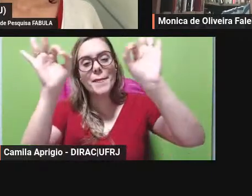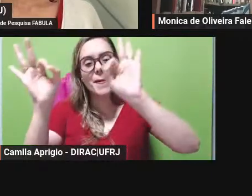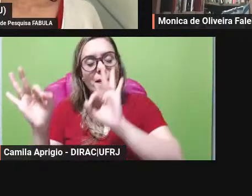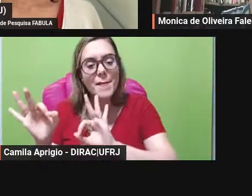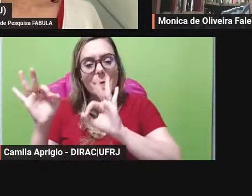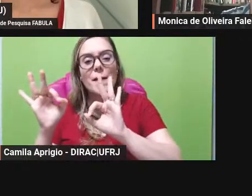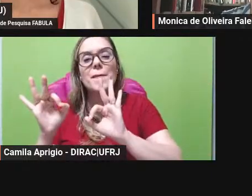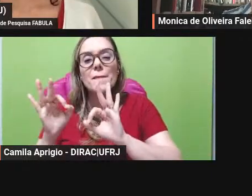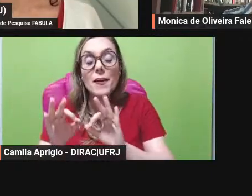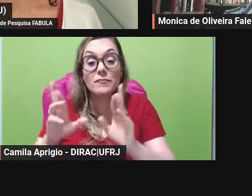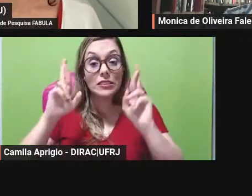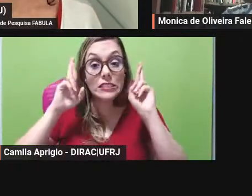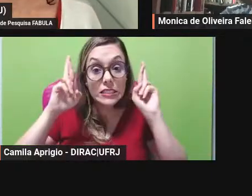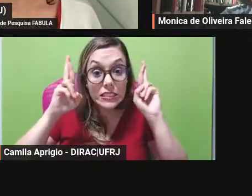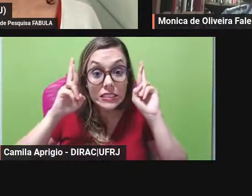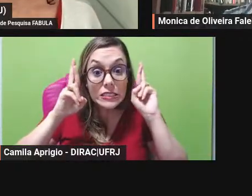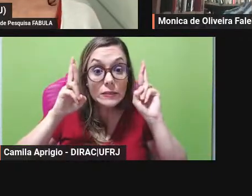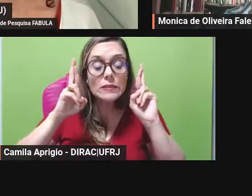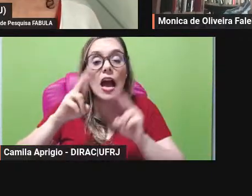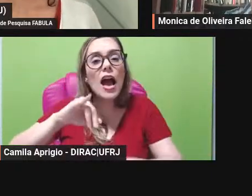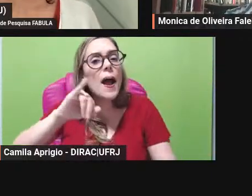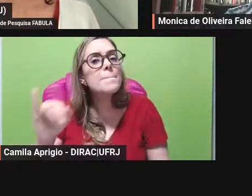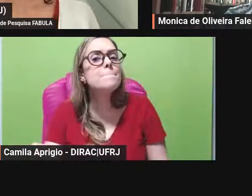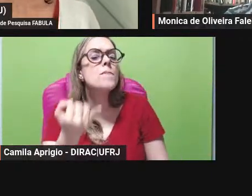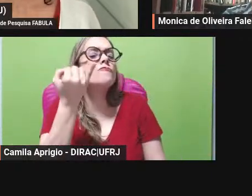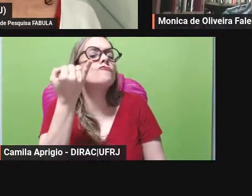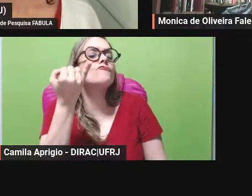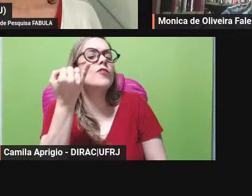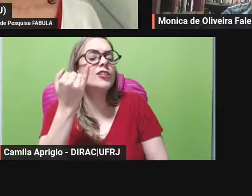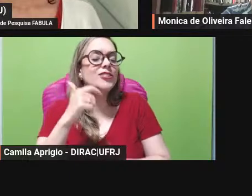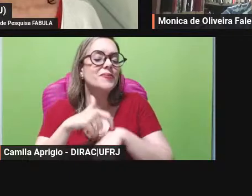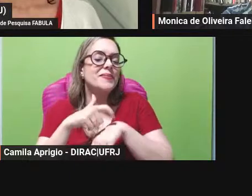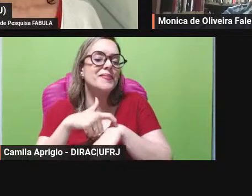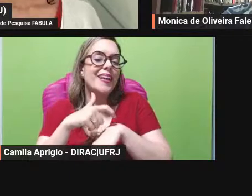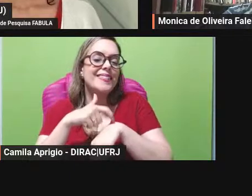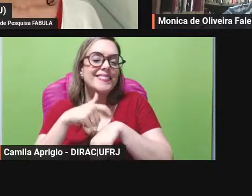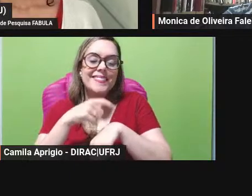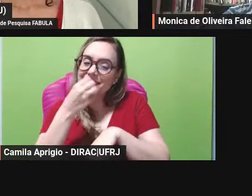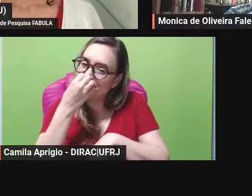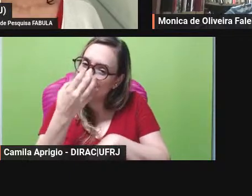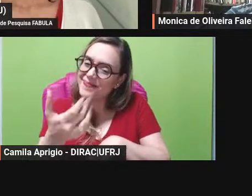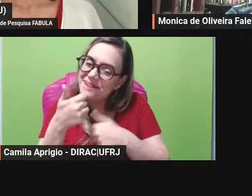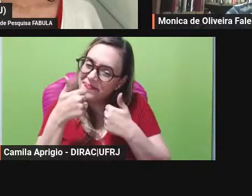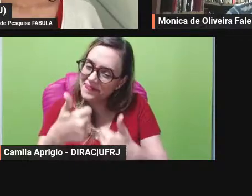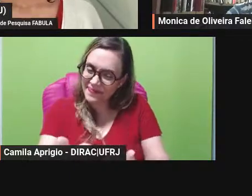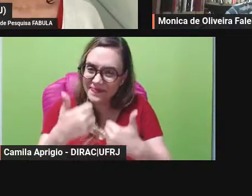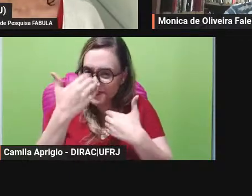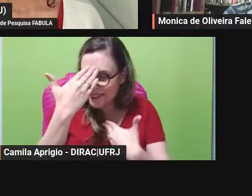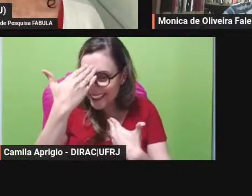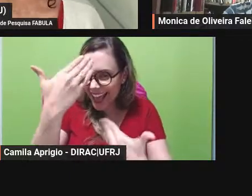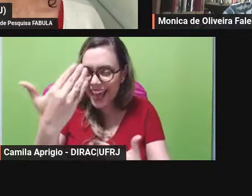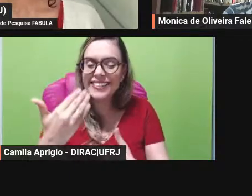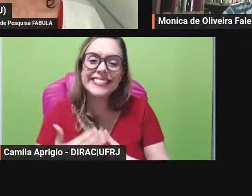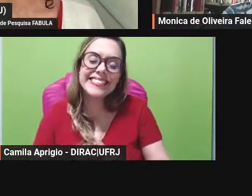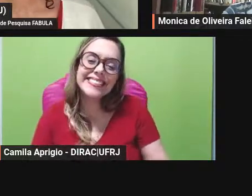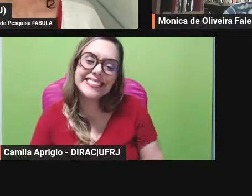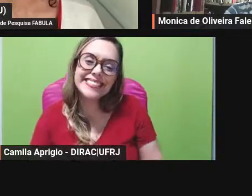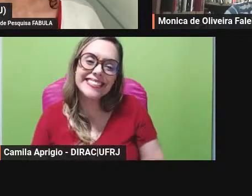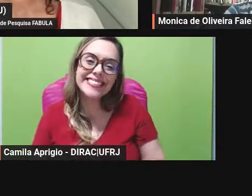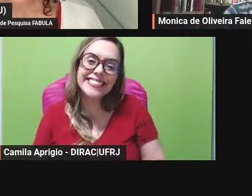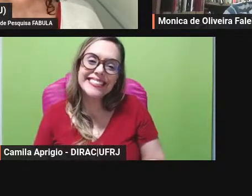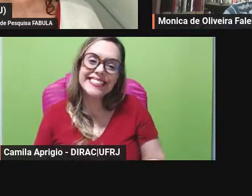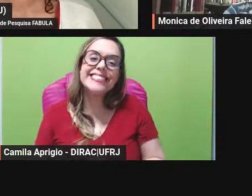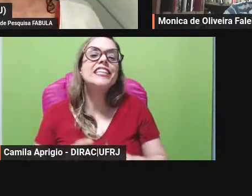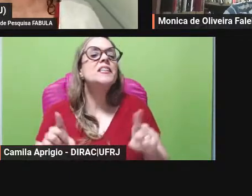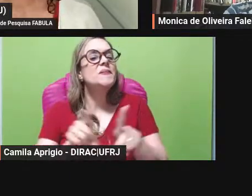aproveitado nós eu aproveitei muito né aprendi muito obrigada viu gente muito obrigada mesmo eu também aprendi